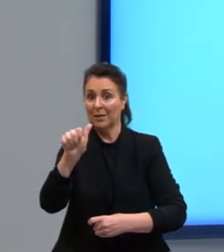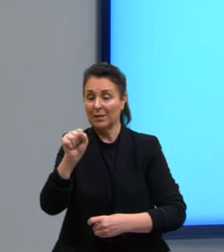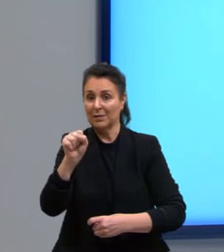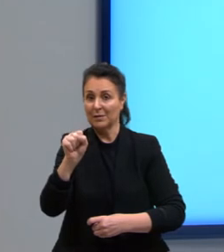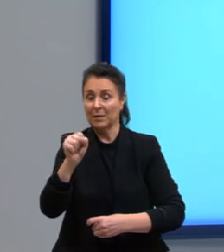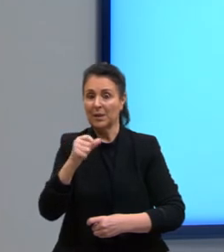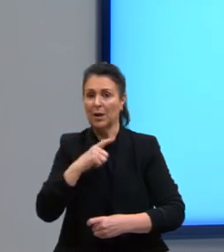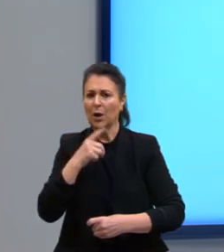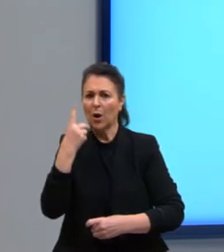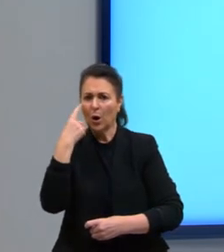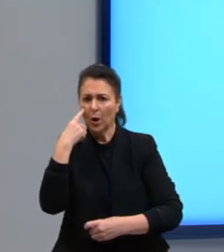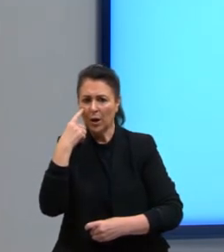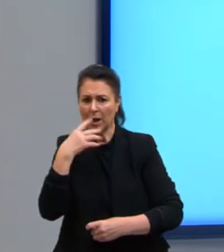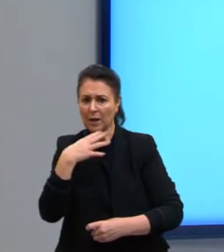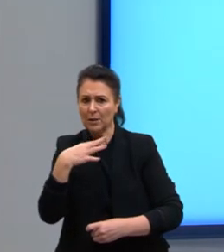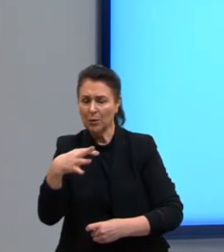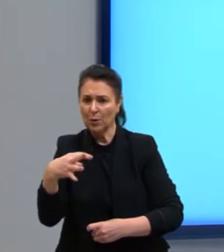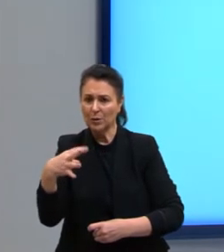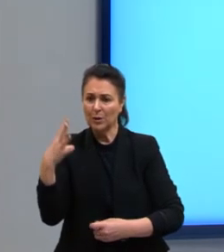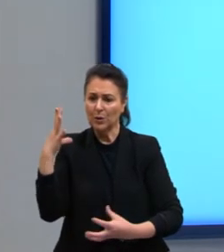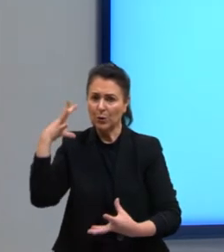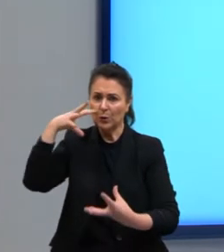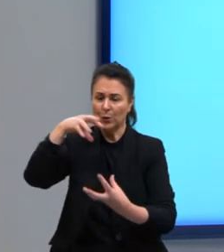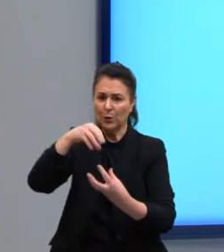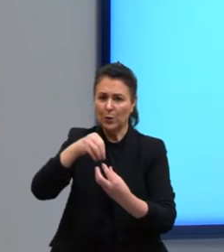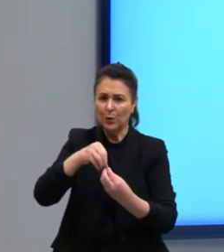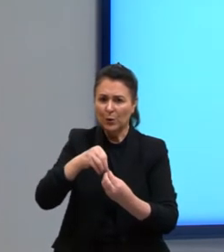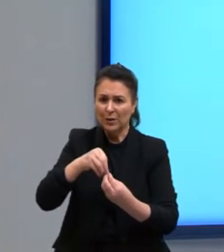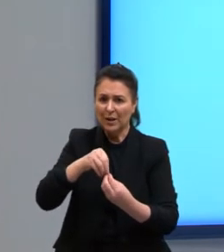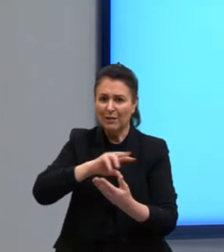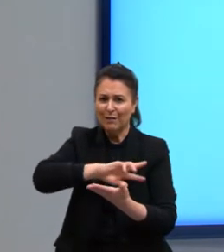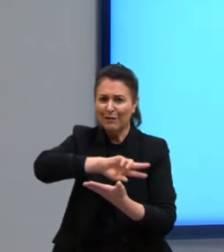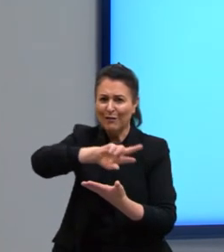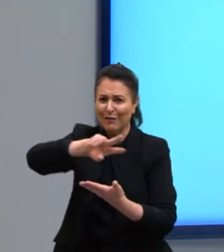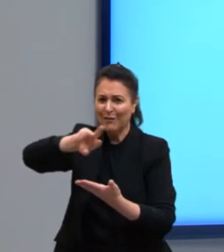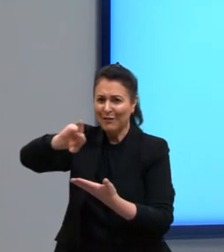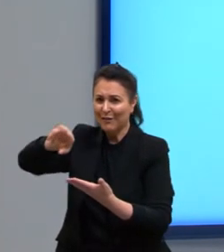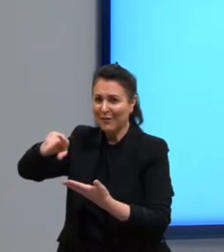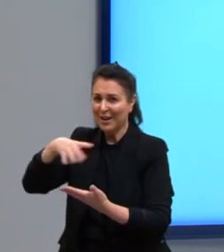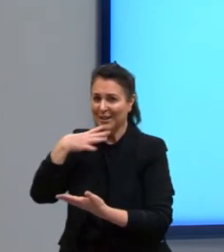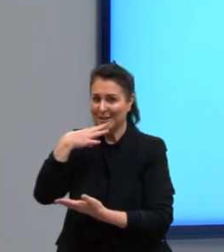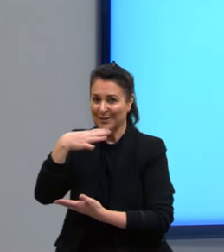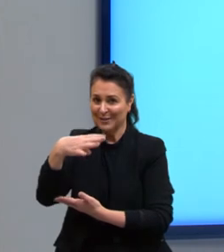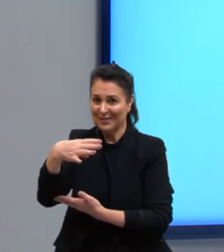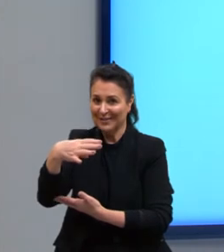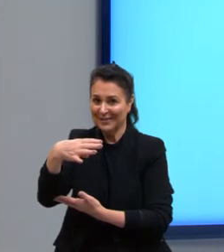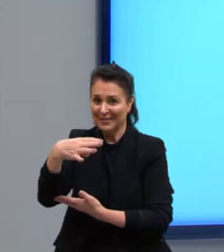cores do microespectro. Microespectro. Violeta, anil, azul, verde, amarelo e vermelho.